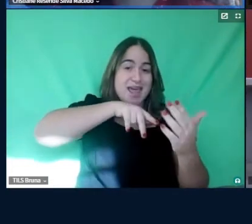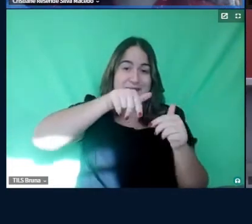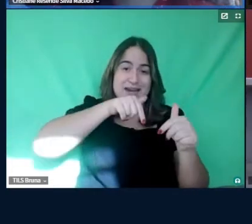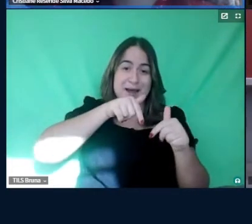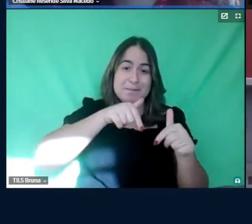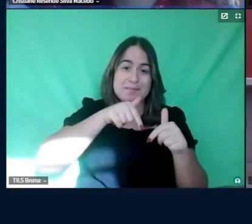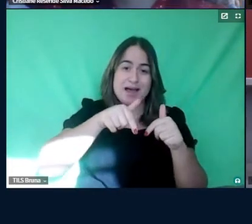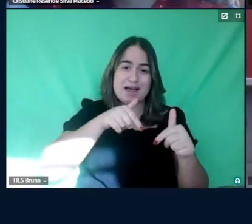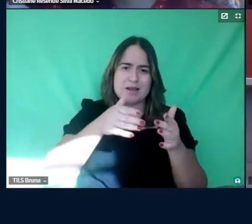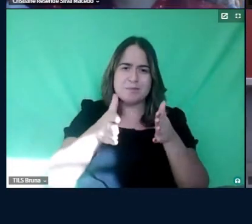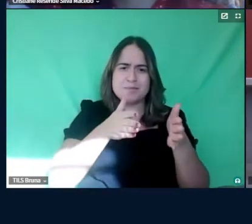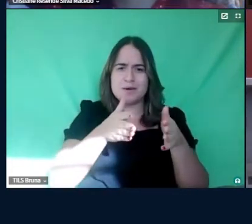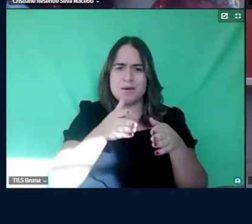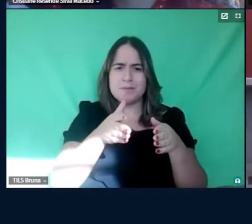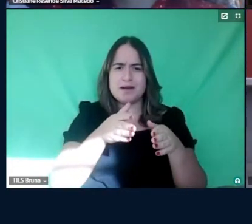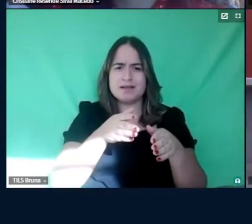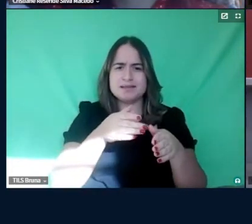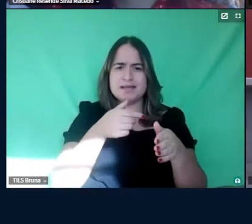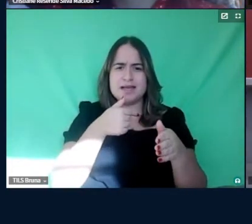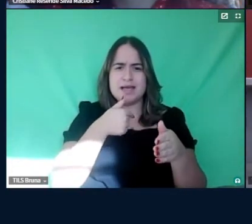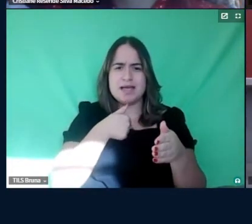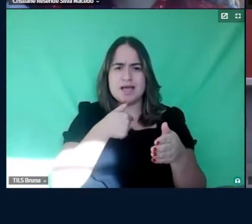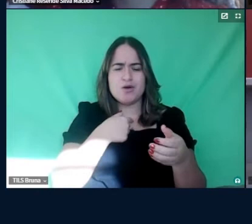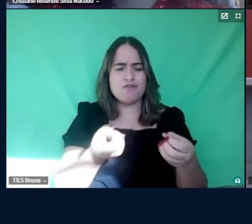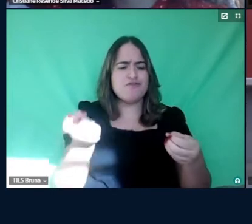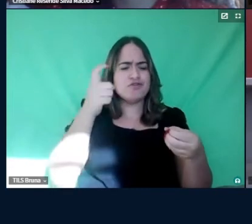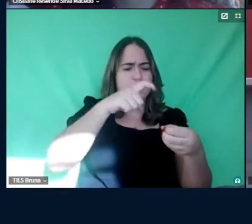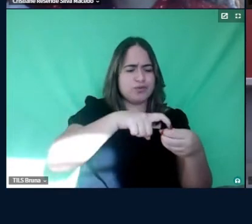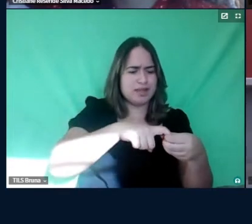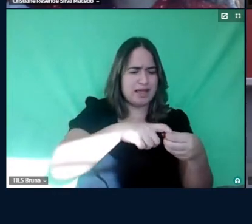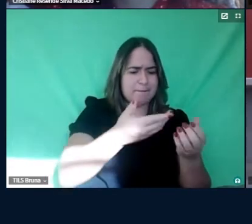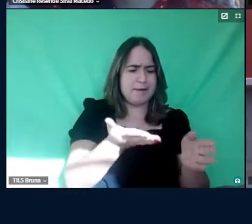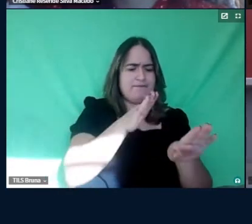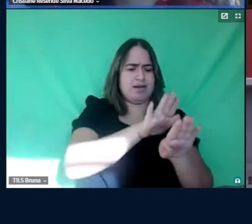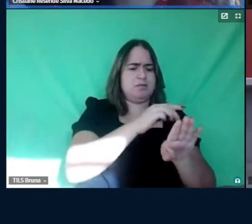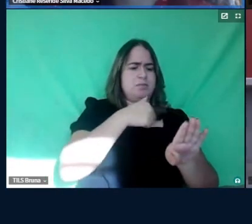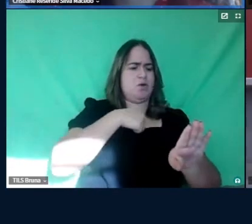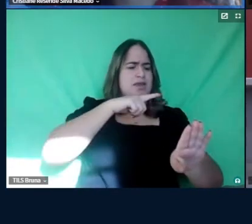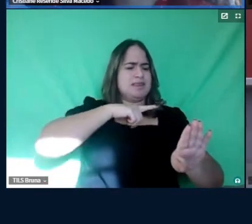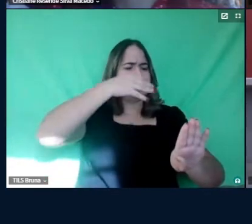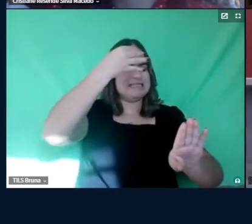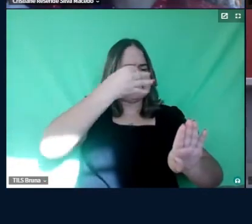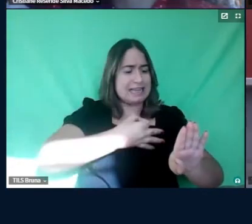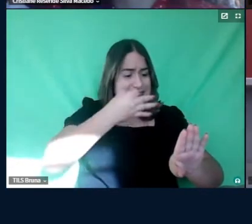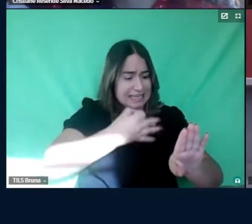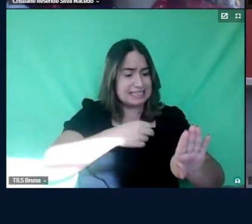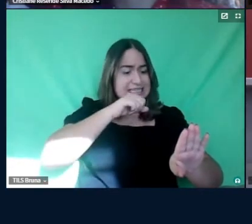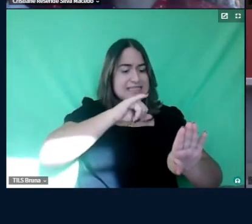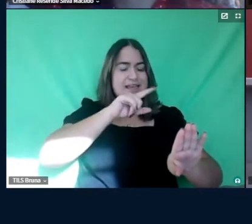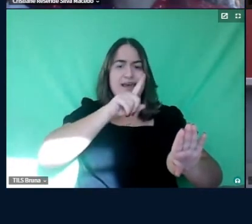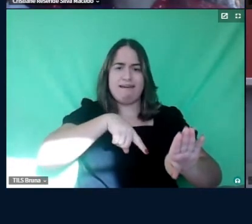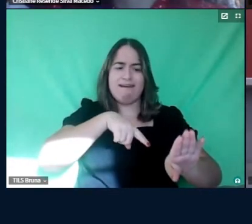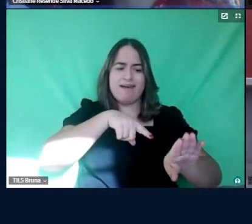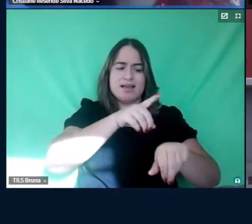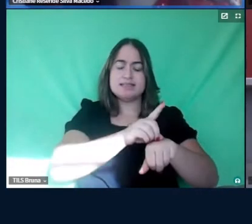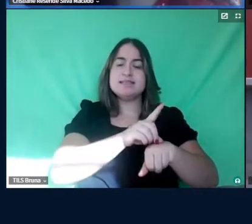vários momentos eu vou ter a capa pra eu ter certeza que era uma dissertação e não uma tese.